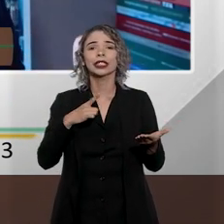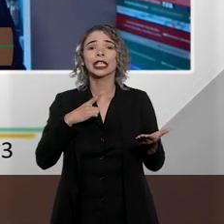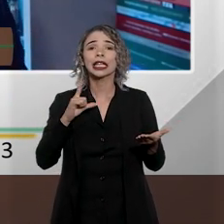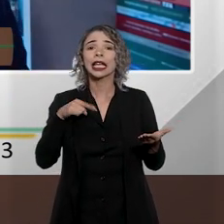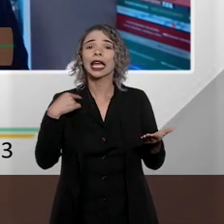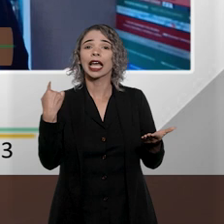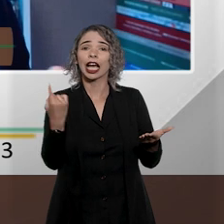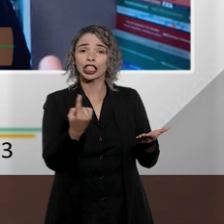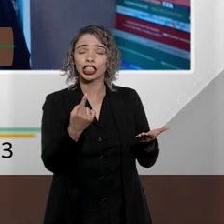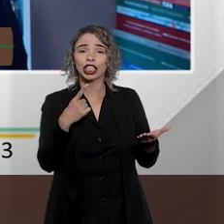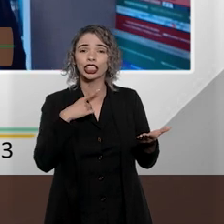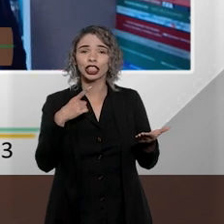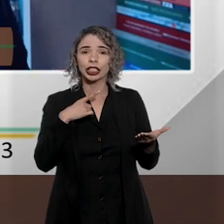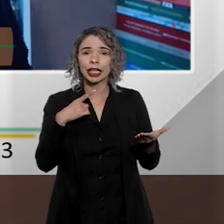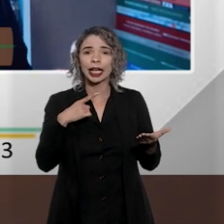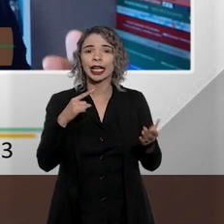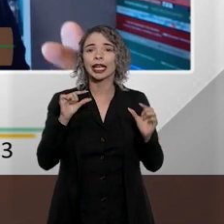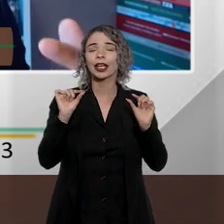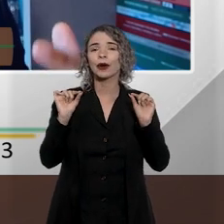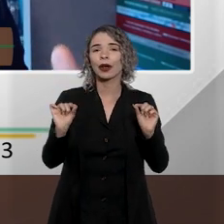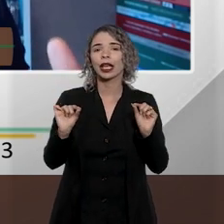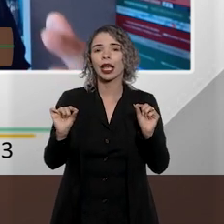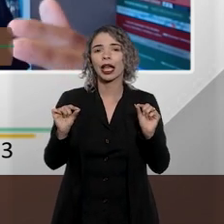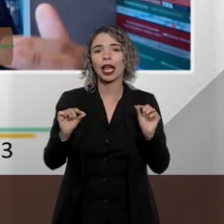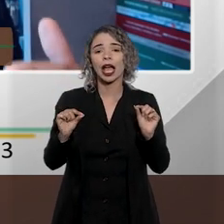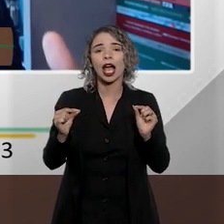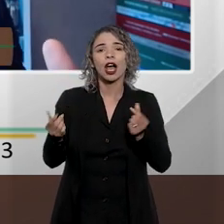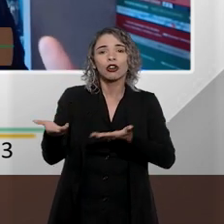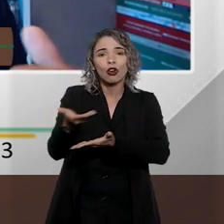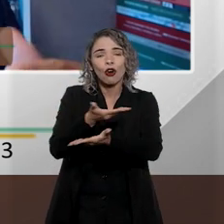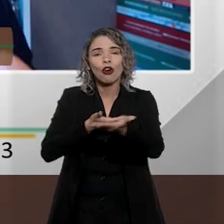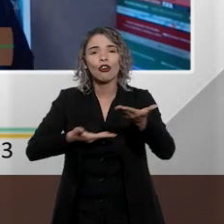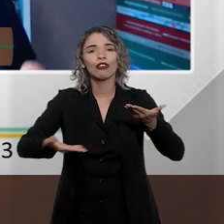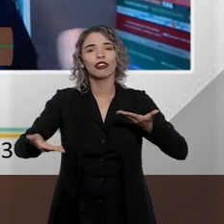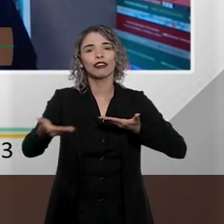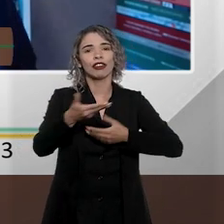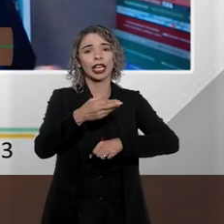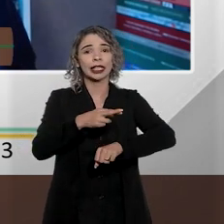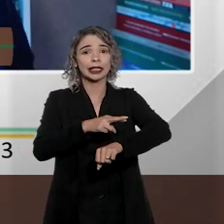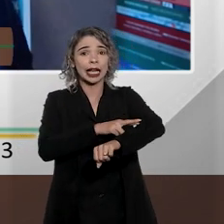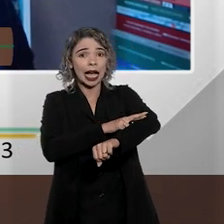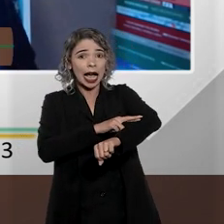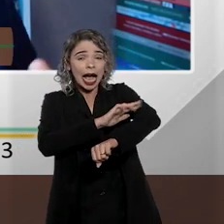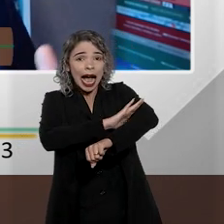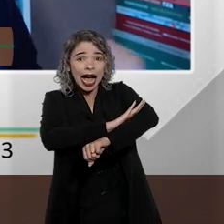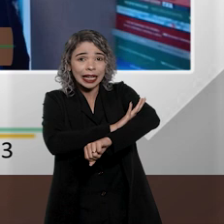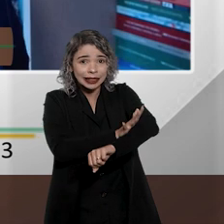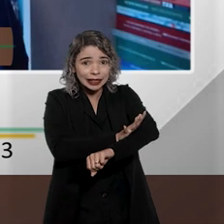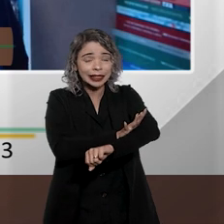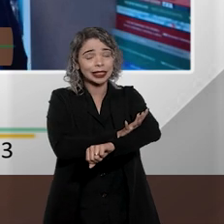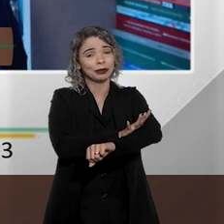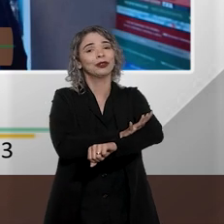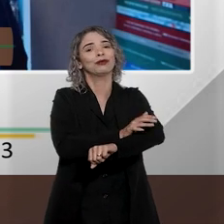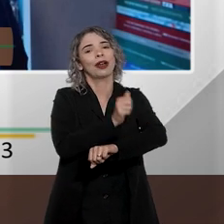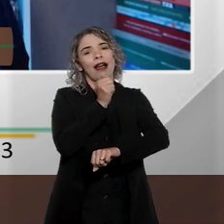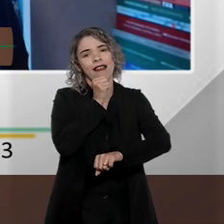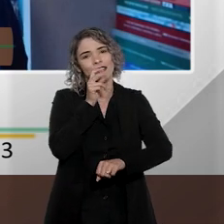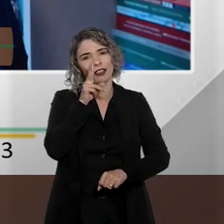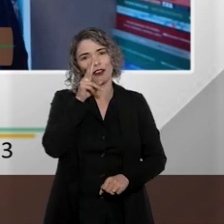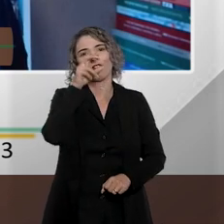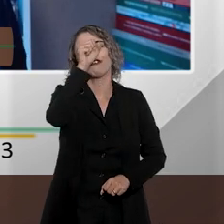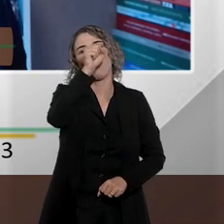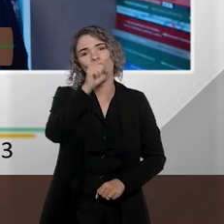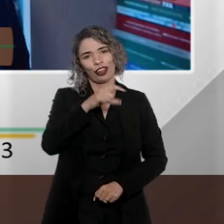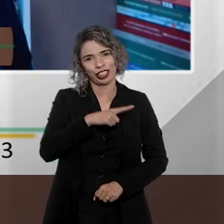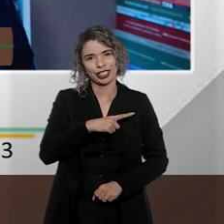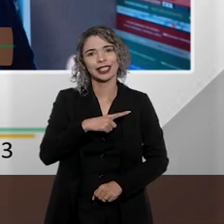diante de um grande paradoxo, que é a convivência do racismo, ainda com muita força, com